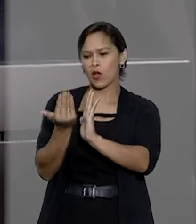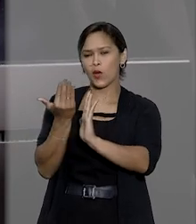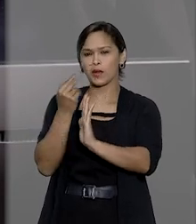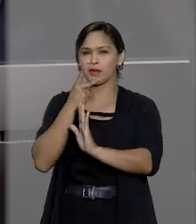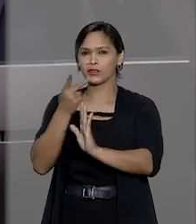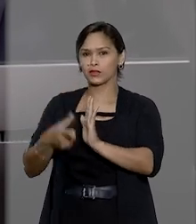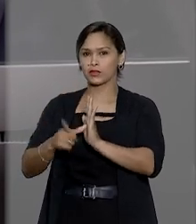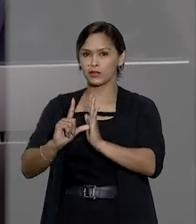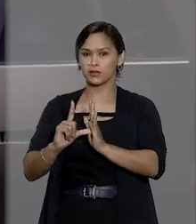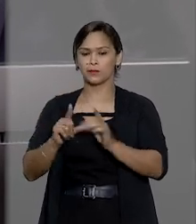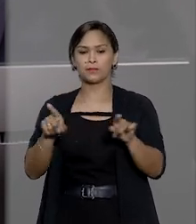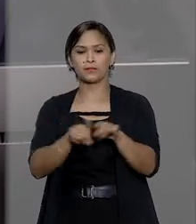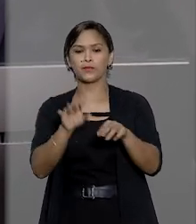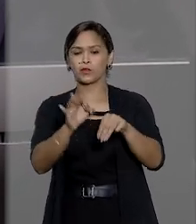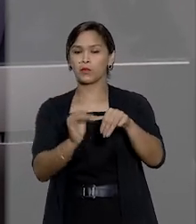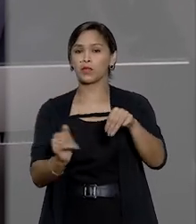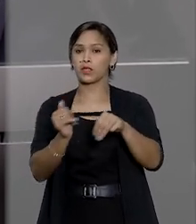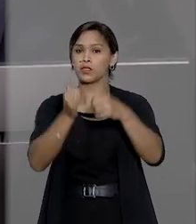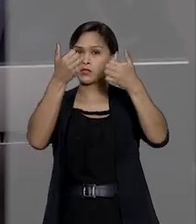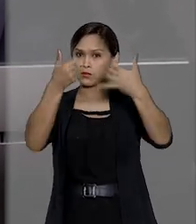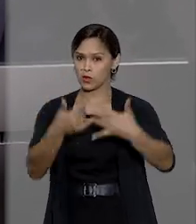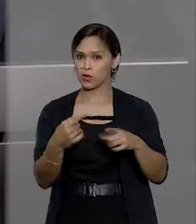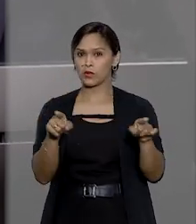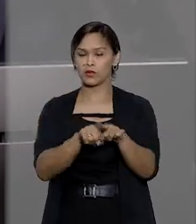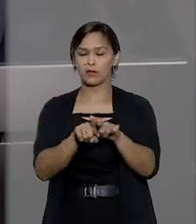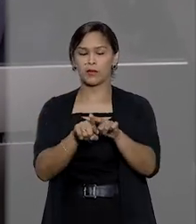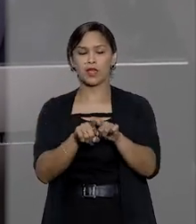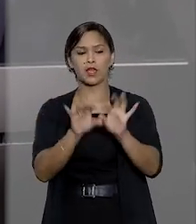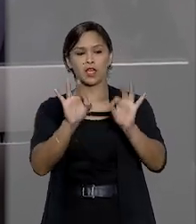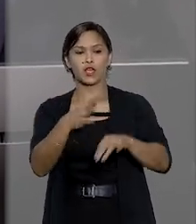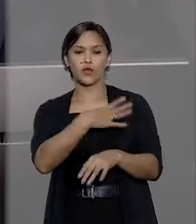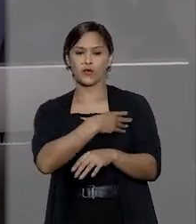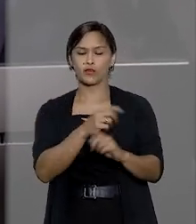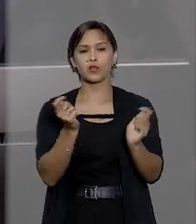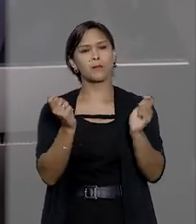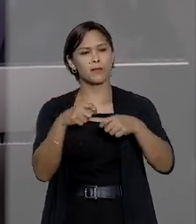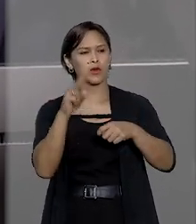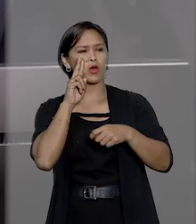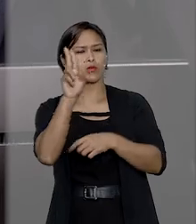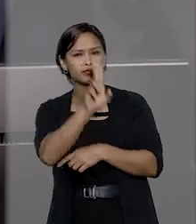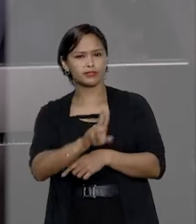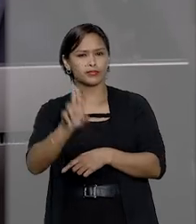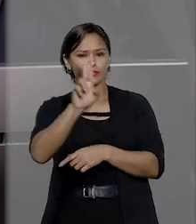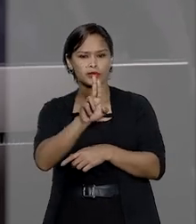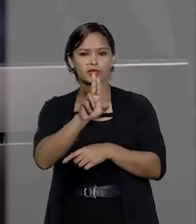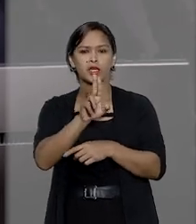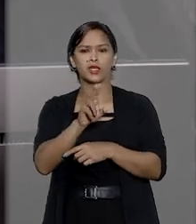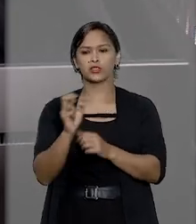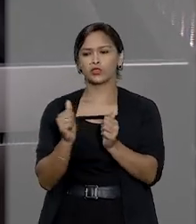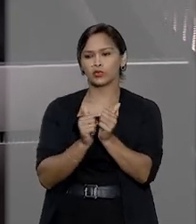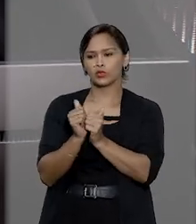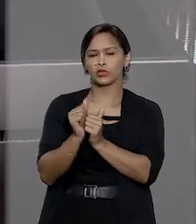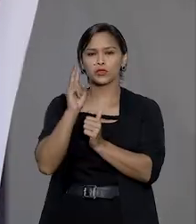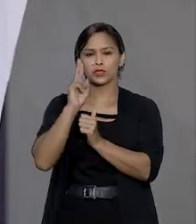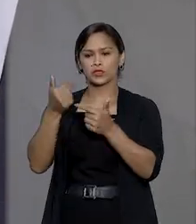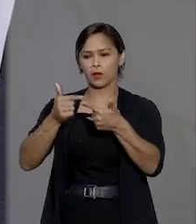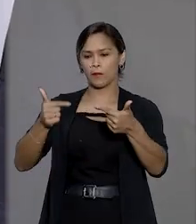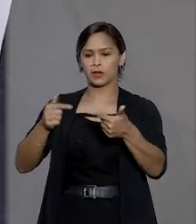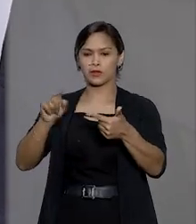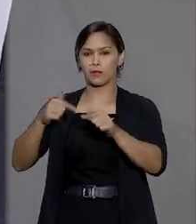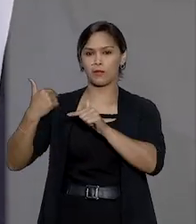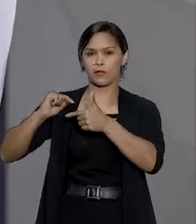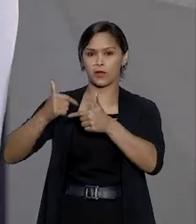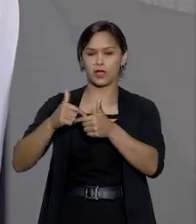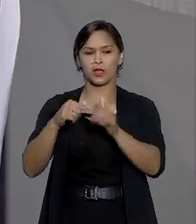devidos. O ministro afirmou ainda que o filho pode utilizar os meios típicos de constrição patrimonial e as